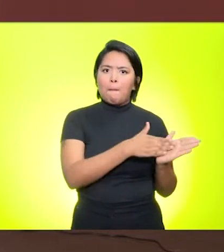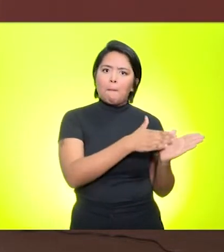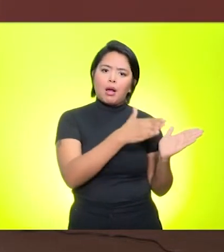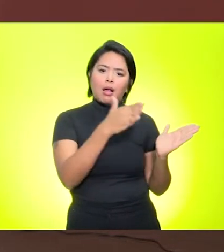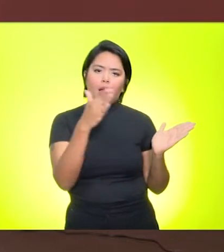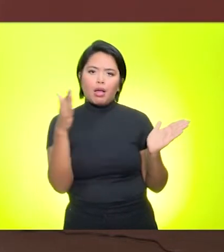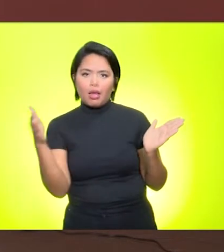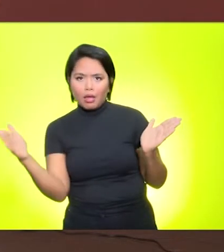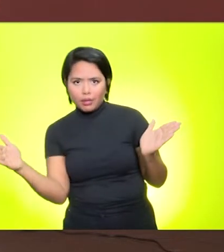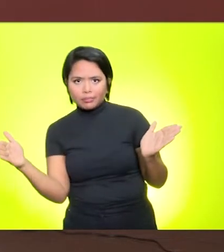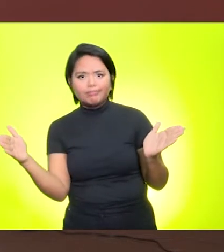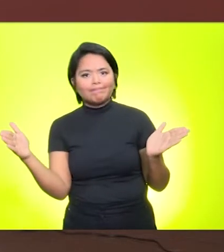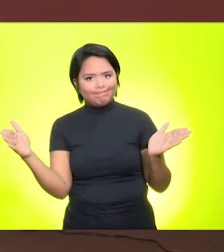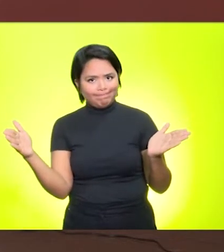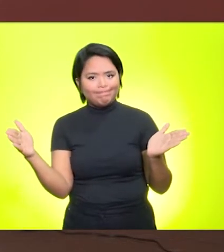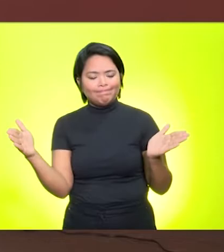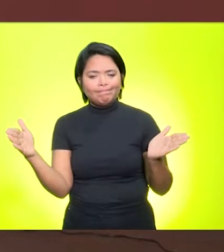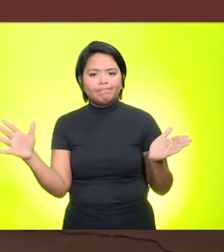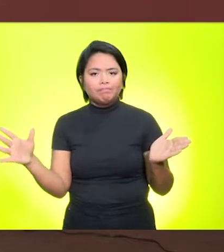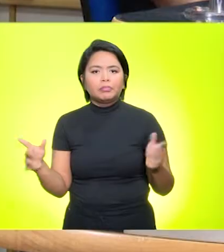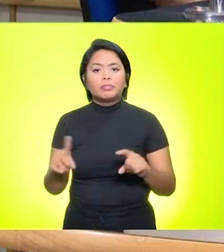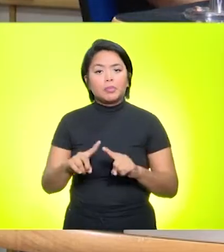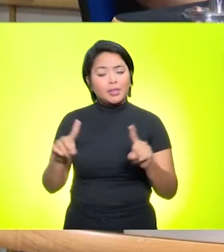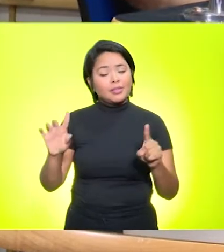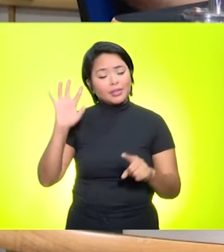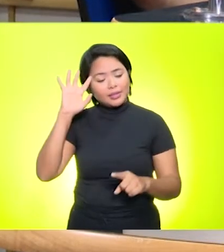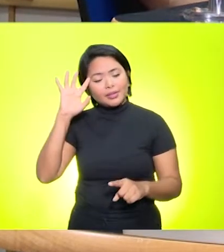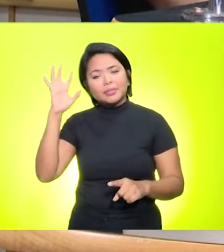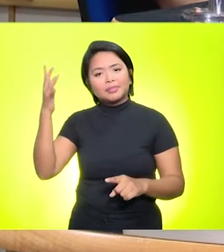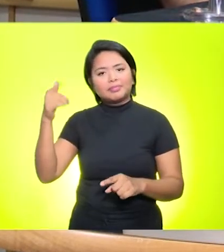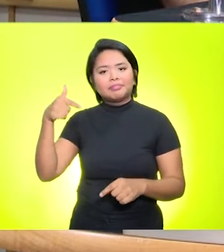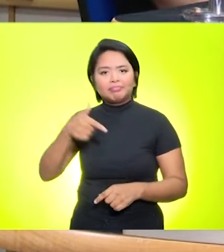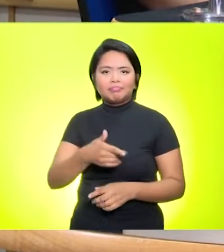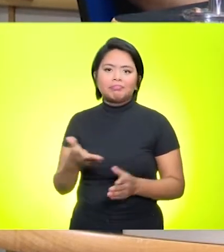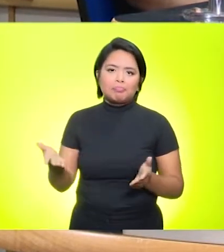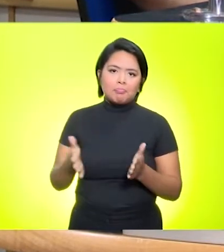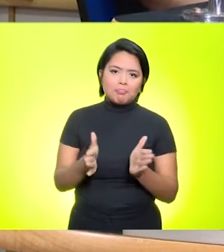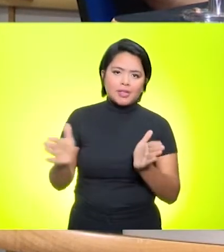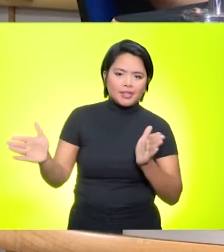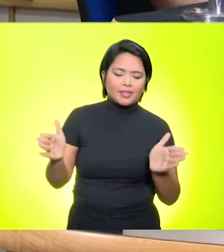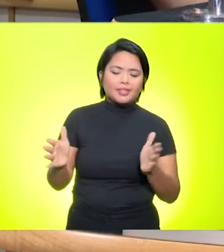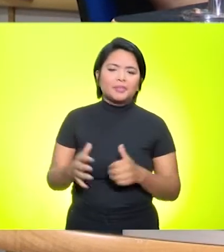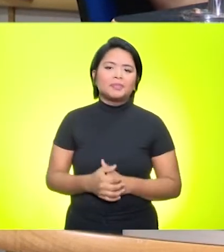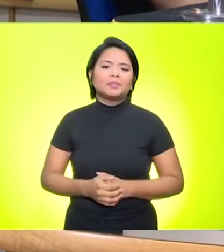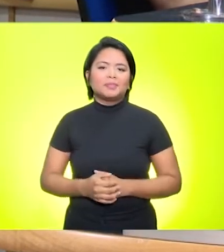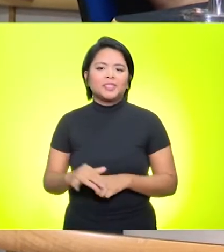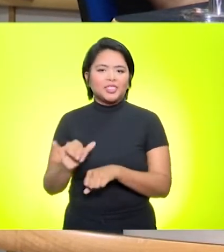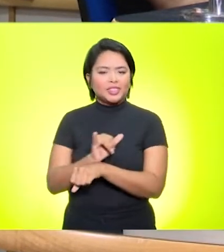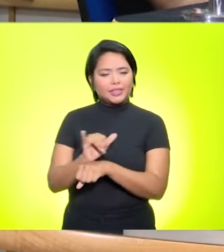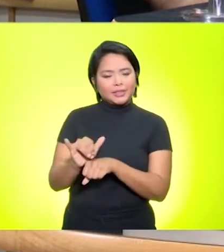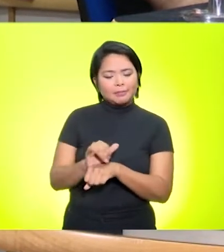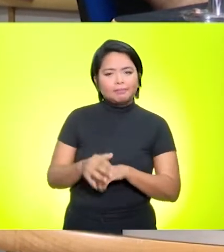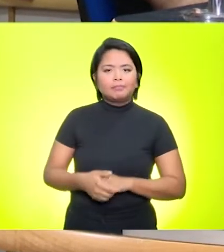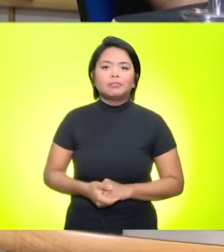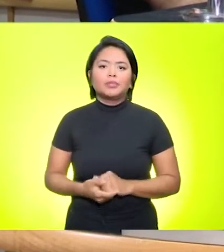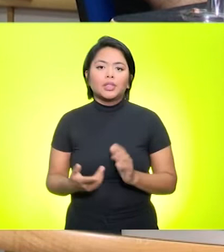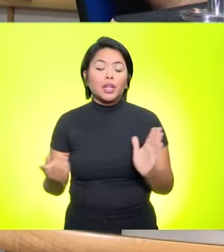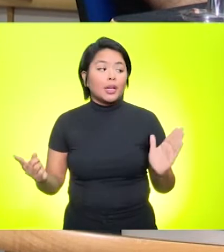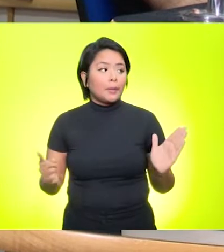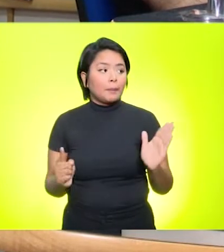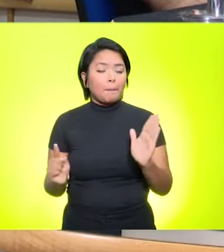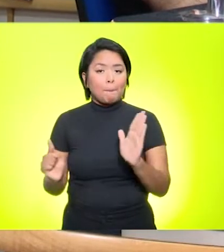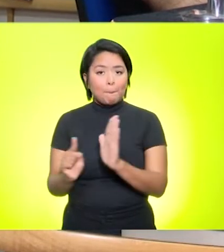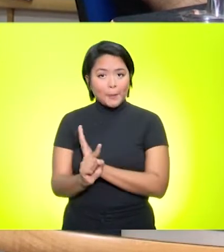nessa realidade, mas ela é uma solução para as crises. E agora, o professor Silvestre, tem uma pergunta aqui.